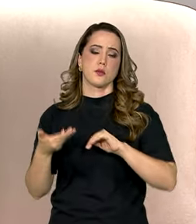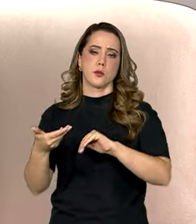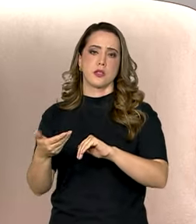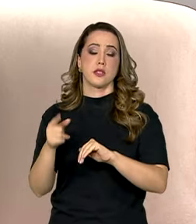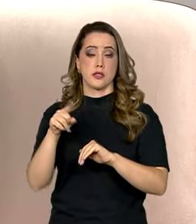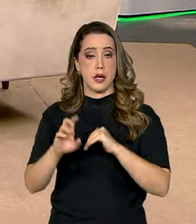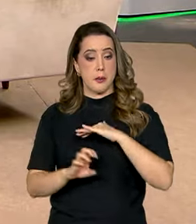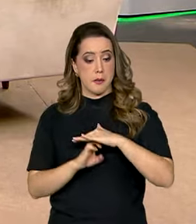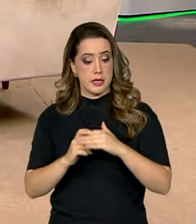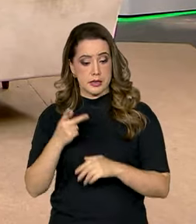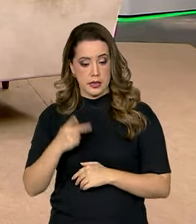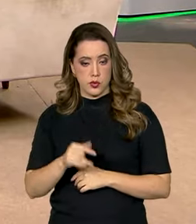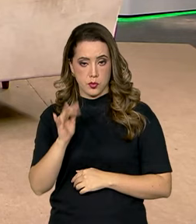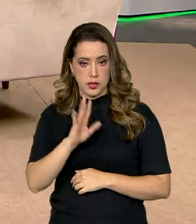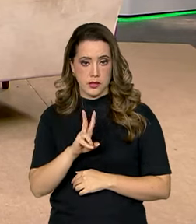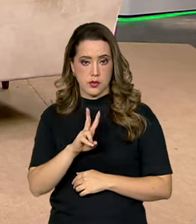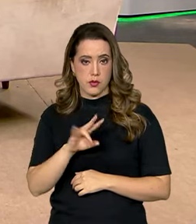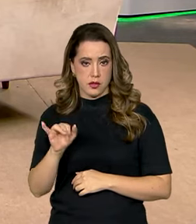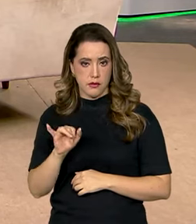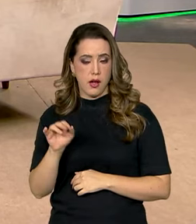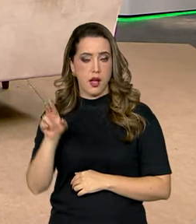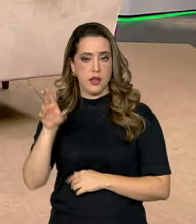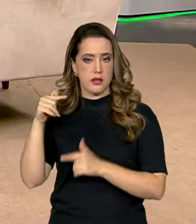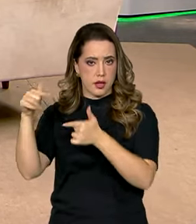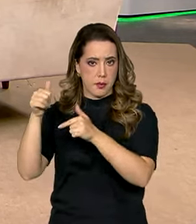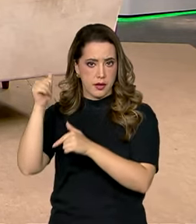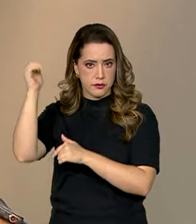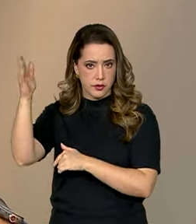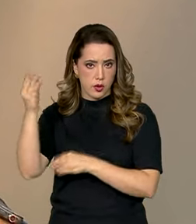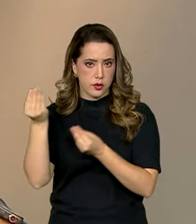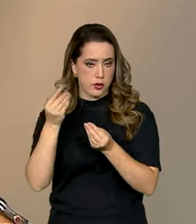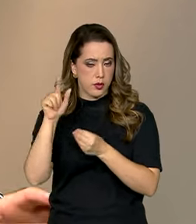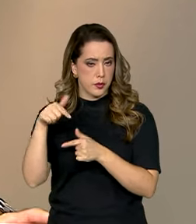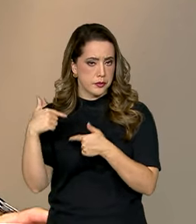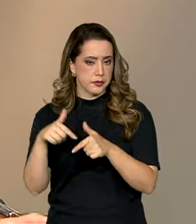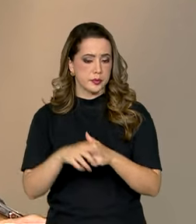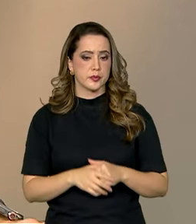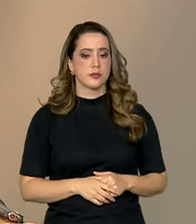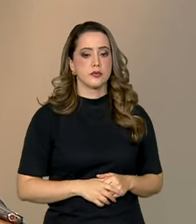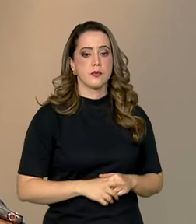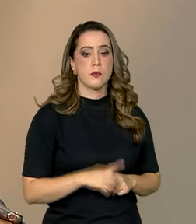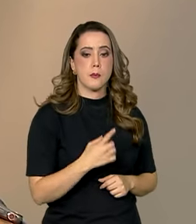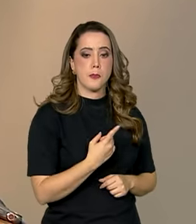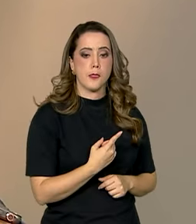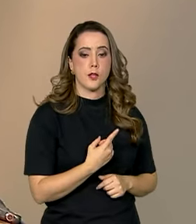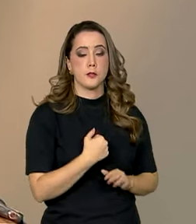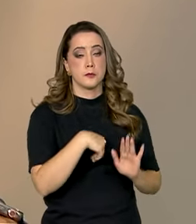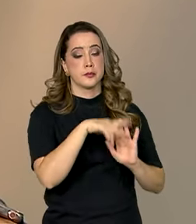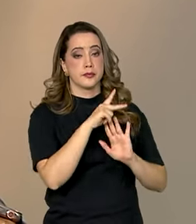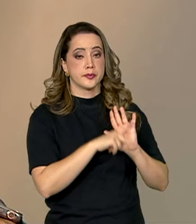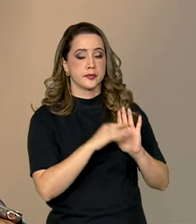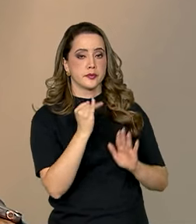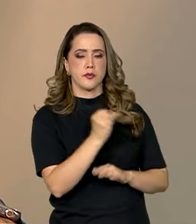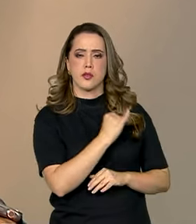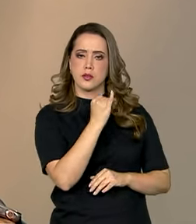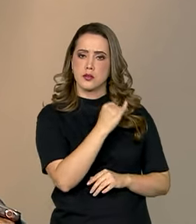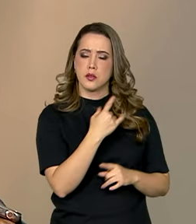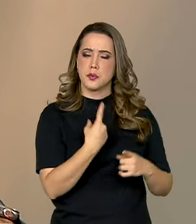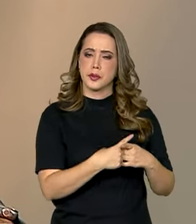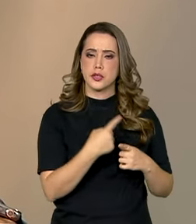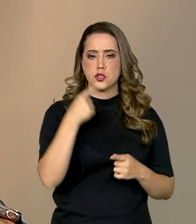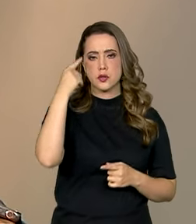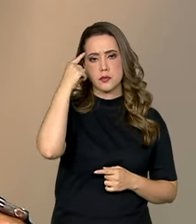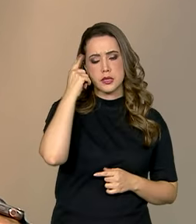brasileiras no exterior? Conta para a gente como é que vai funcionar. Olha, esse projeto é bem importante pensando que a